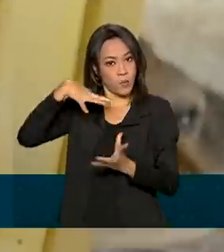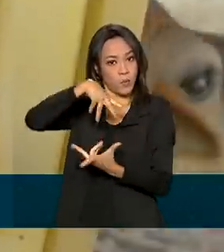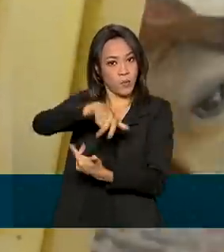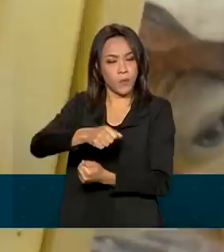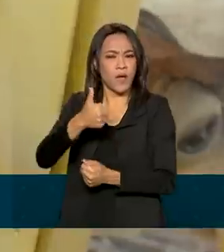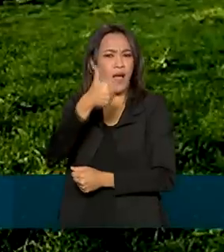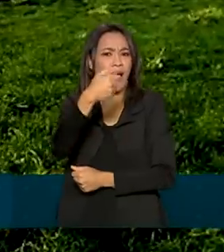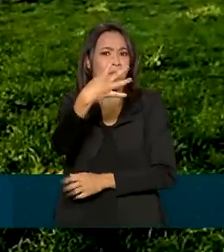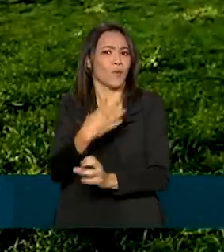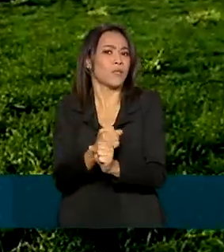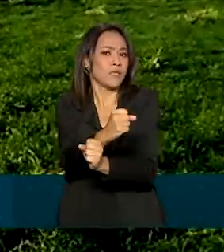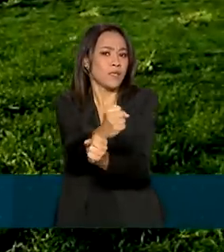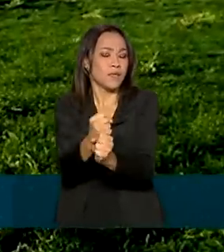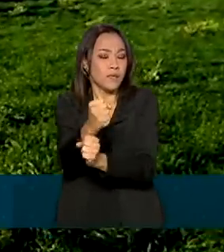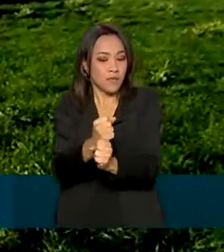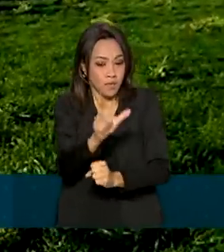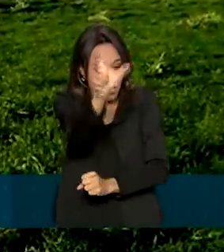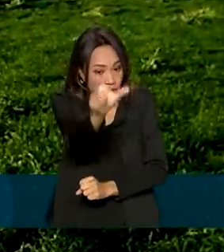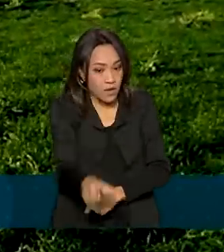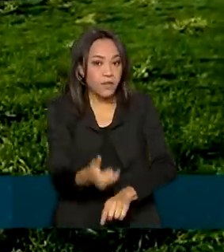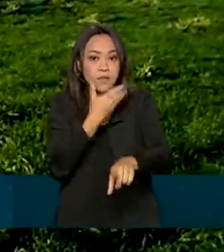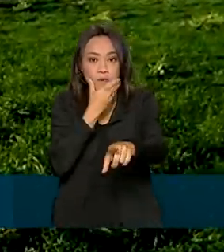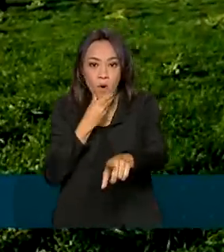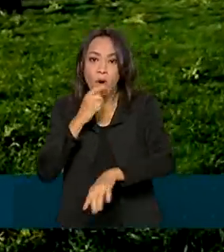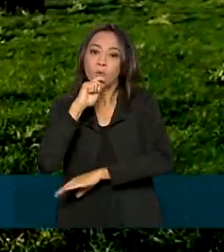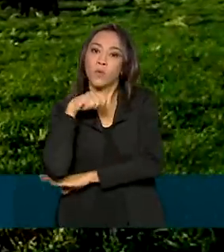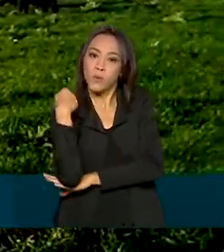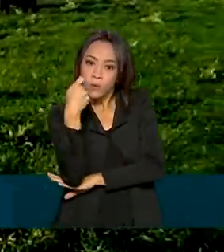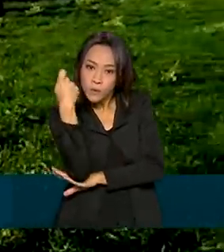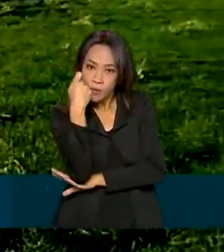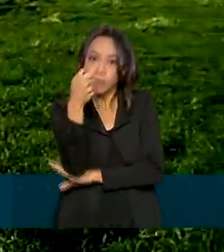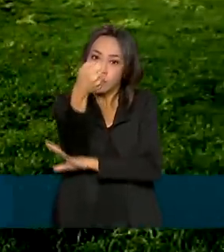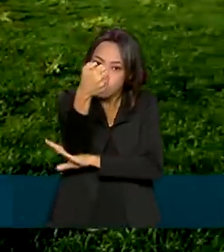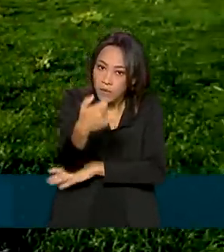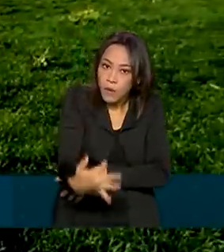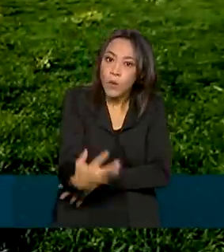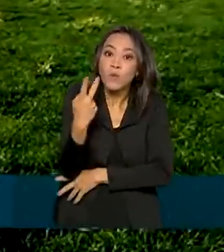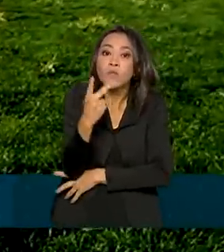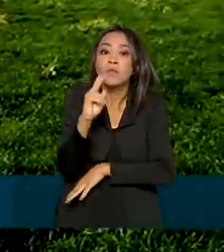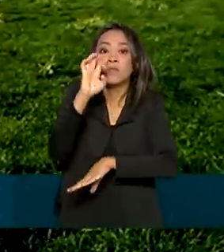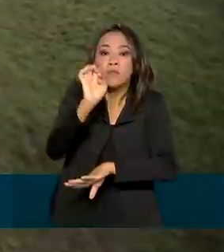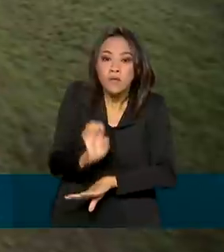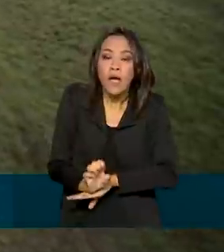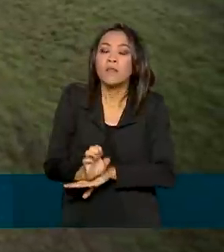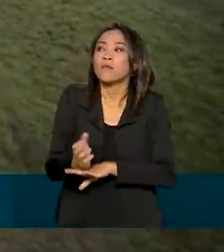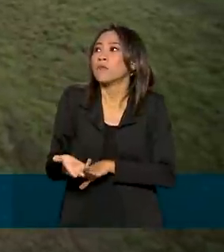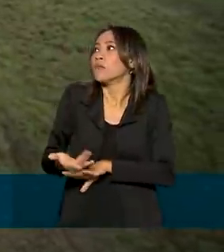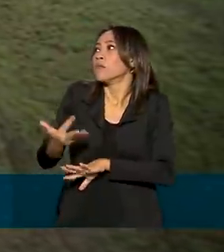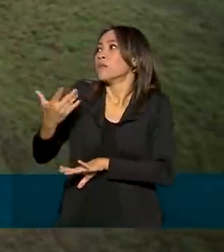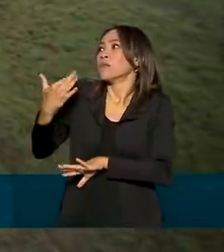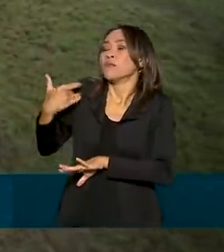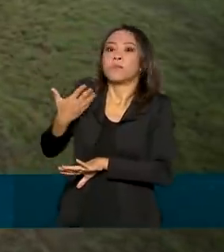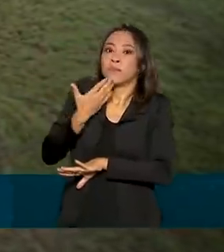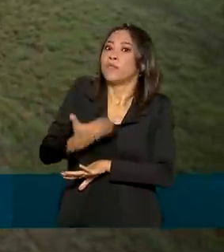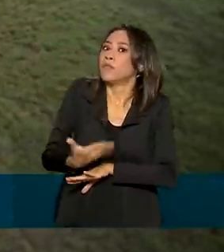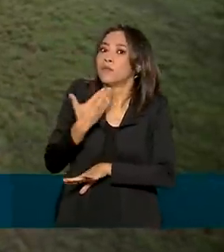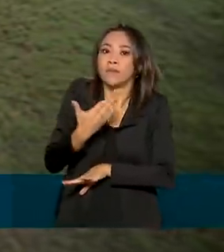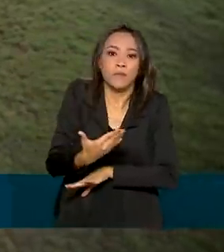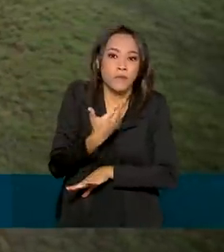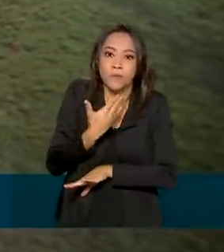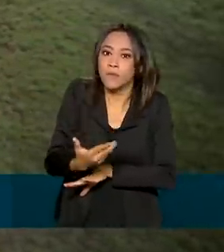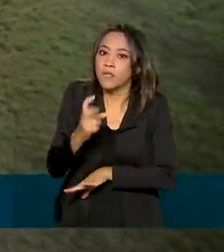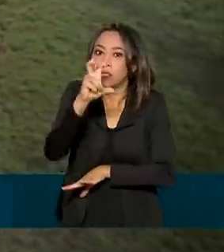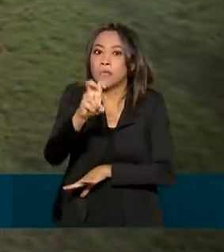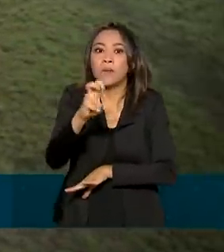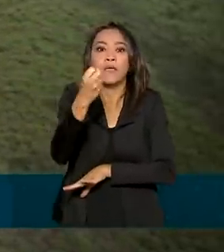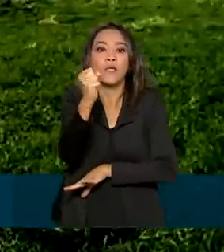14 anos. Esse produtor do Rio Grande do Sul contou que o estado reivindicava o status sanitário há